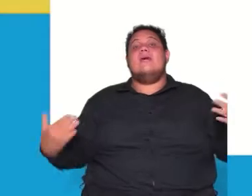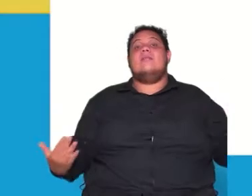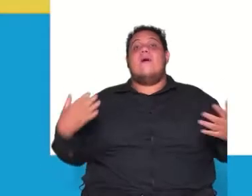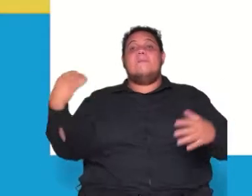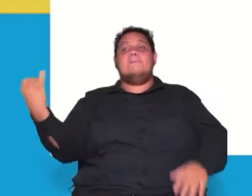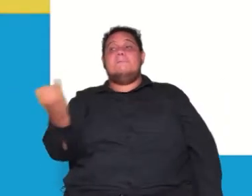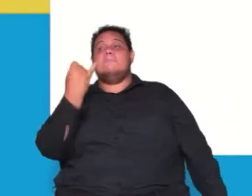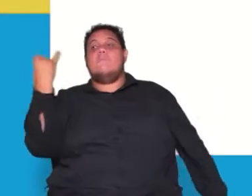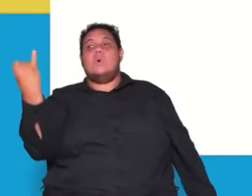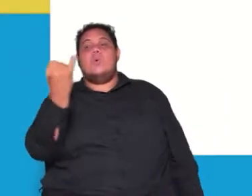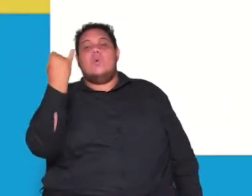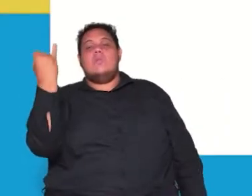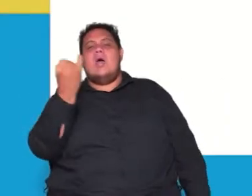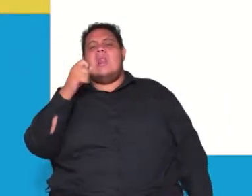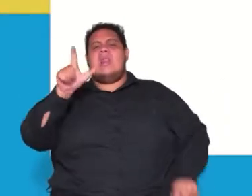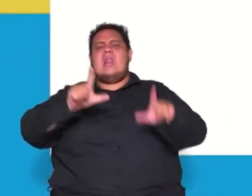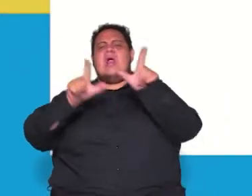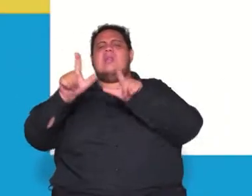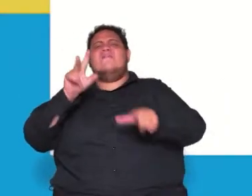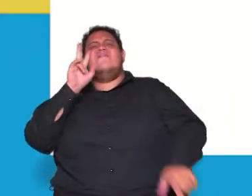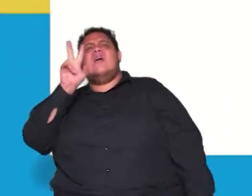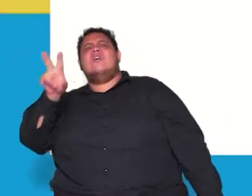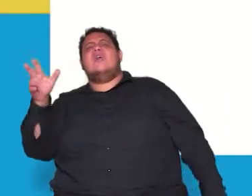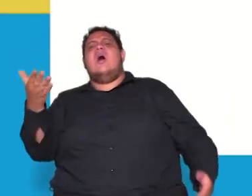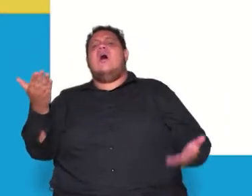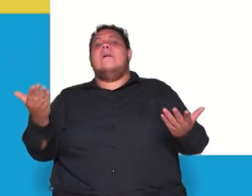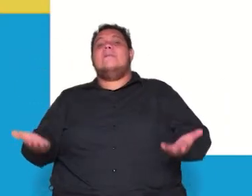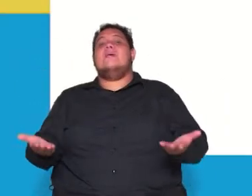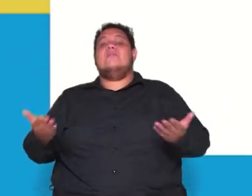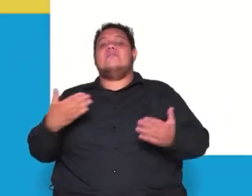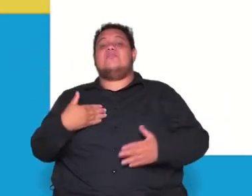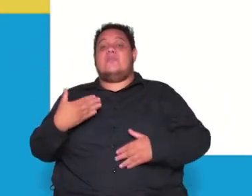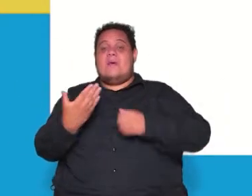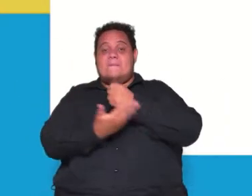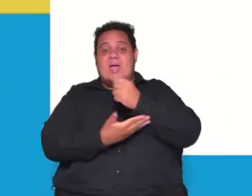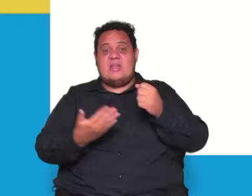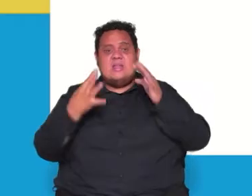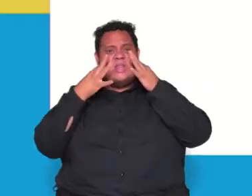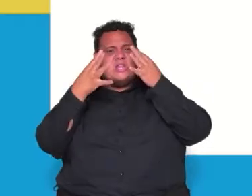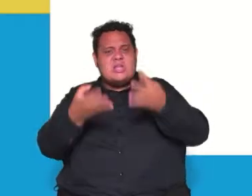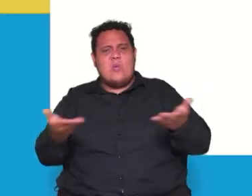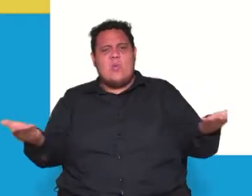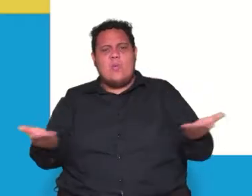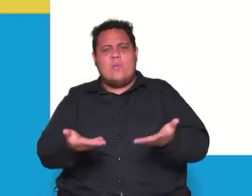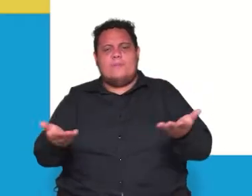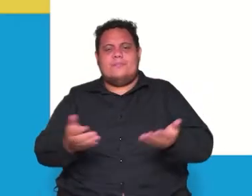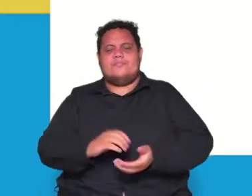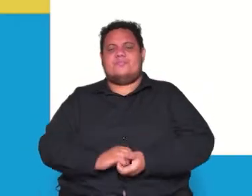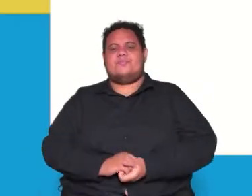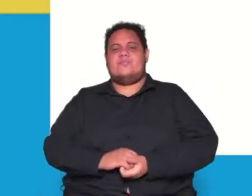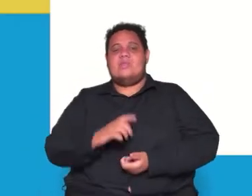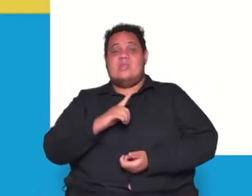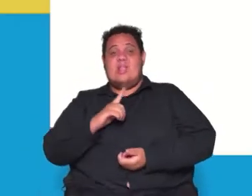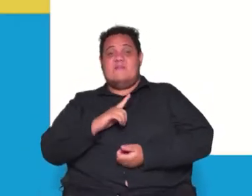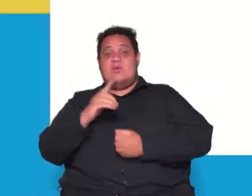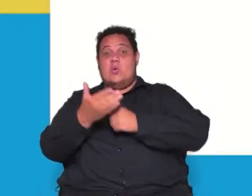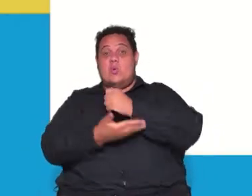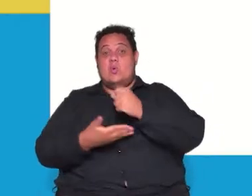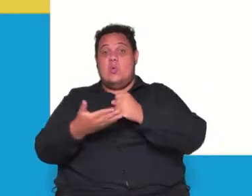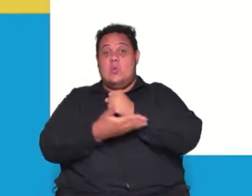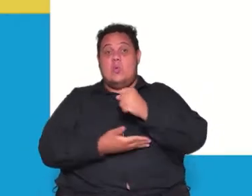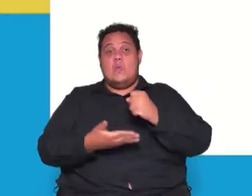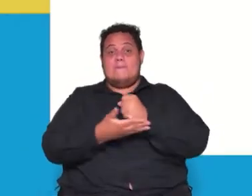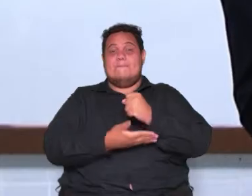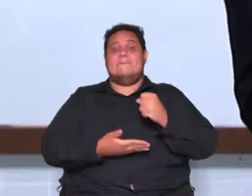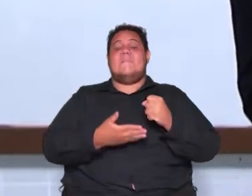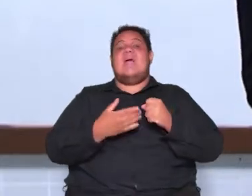importante aqui o iluminismo teve como base preste atenção teve como base é